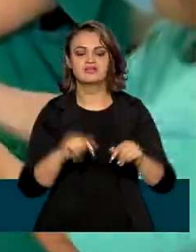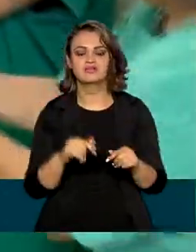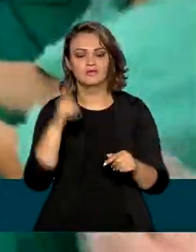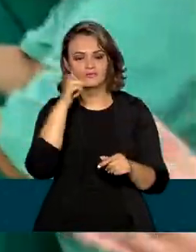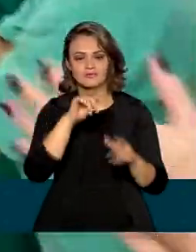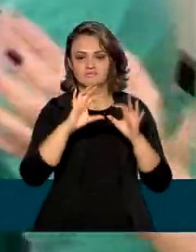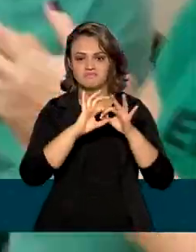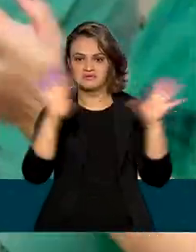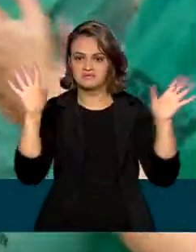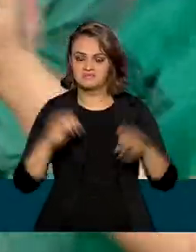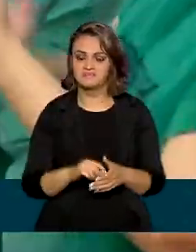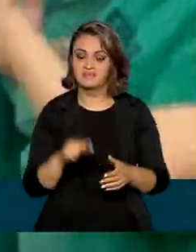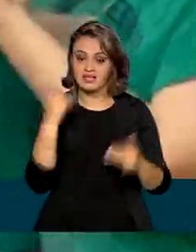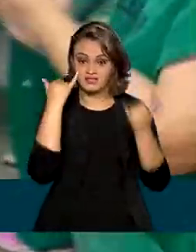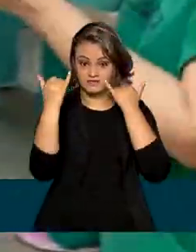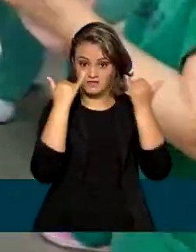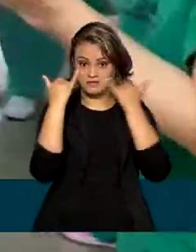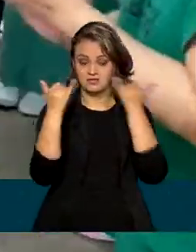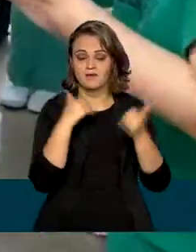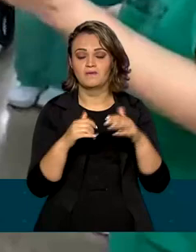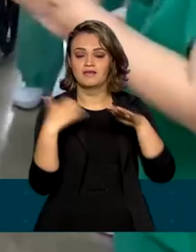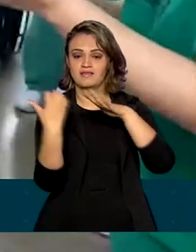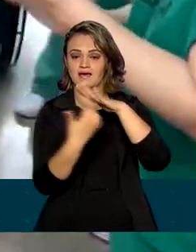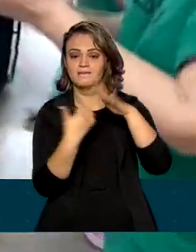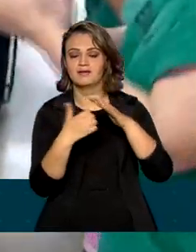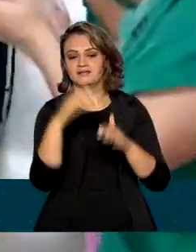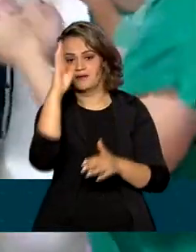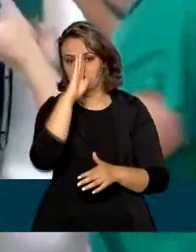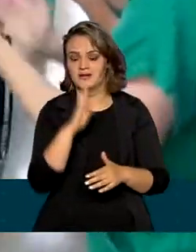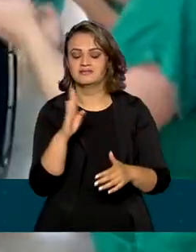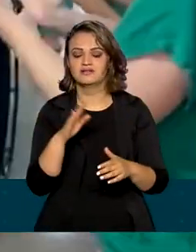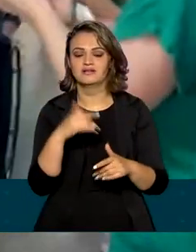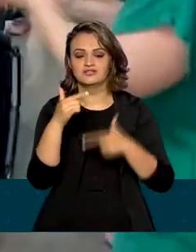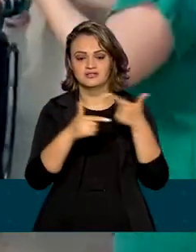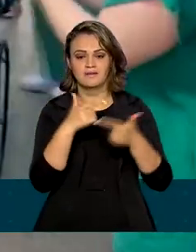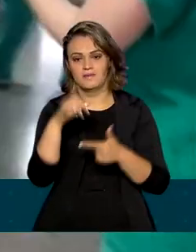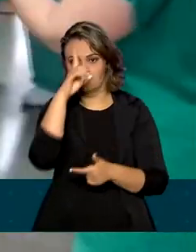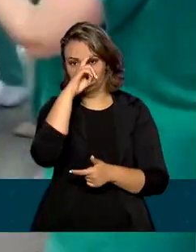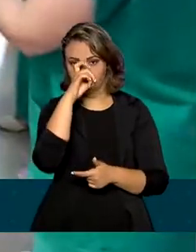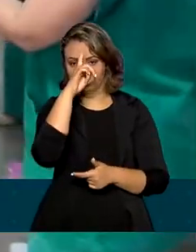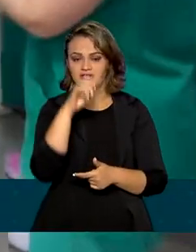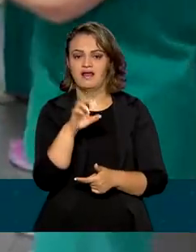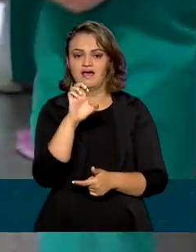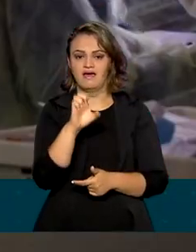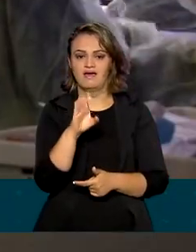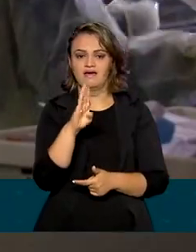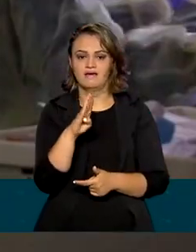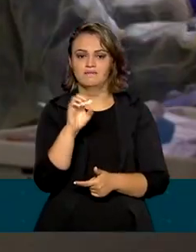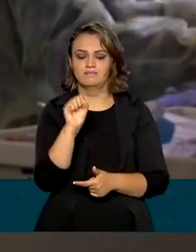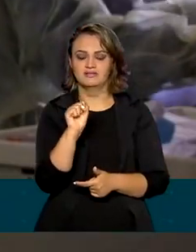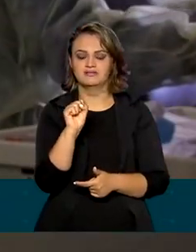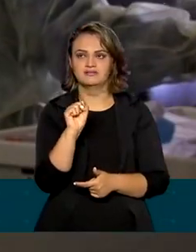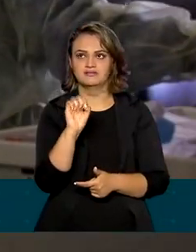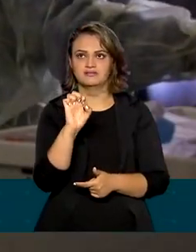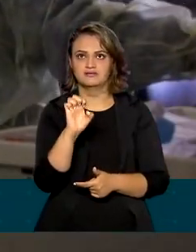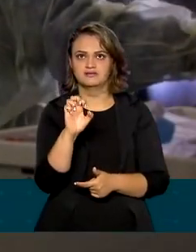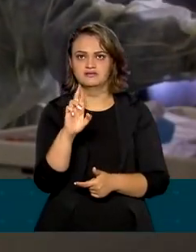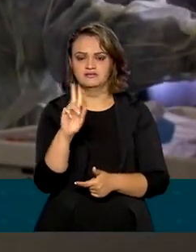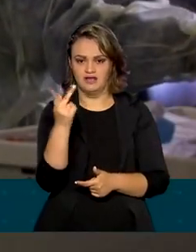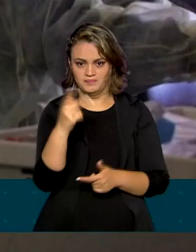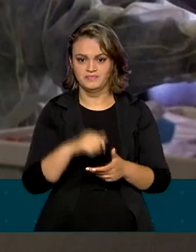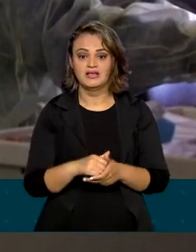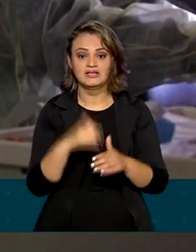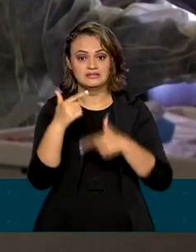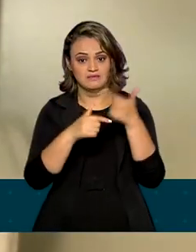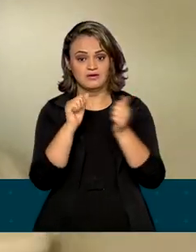tiveram alta. A informação é da empresa brasileira de serviços hospitalares, EBSER. Vinculada ao Ministério da